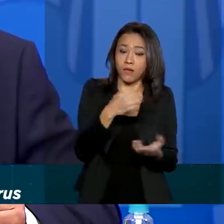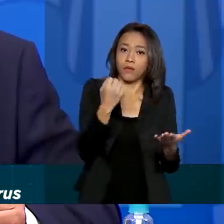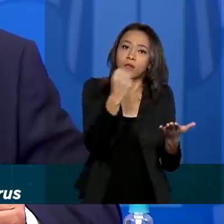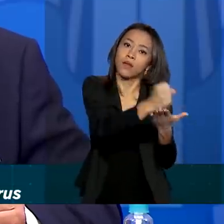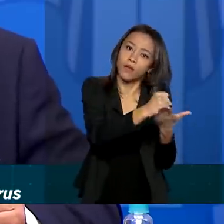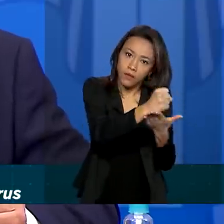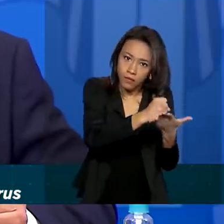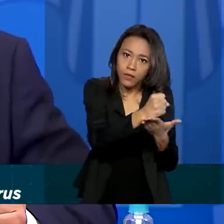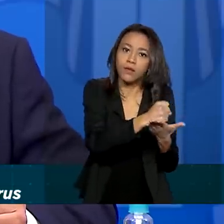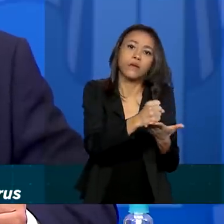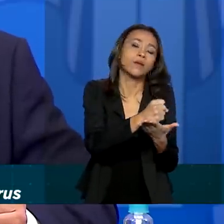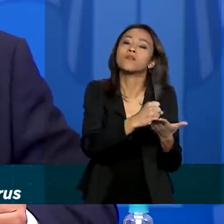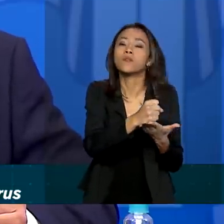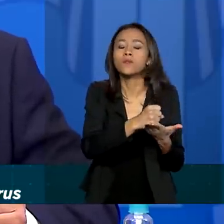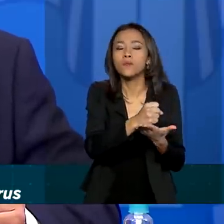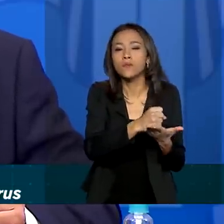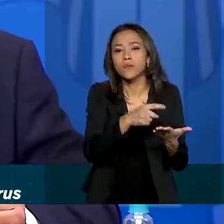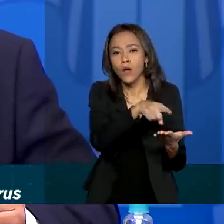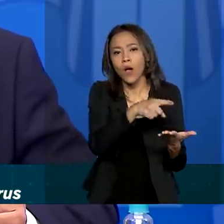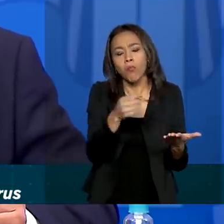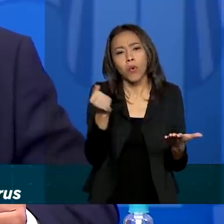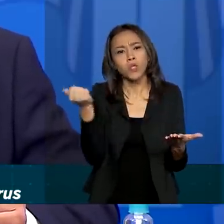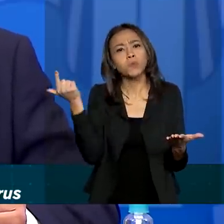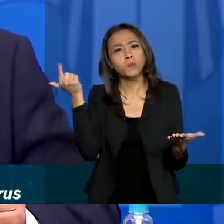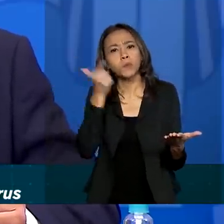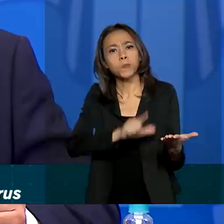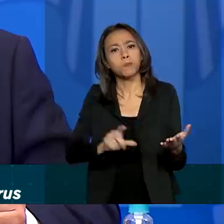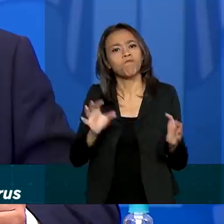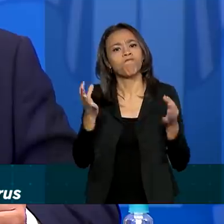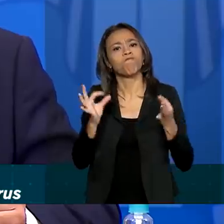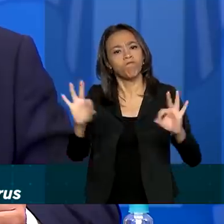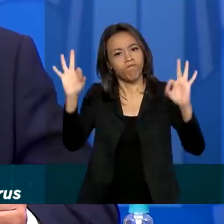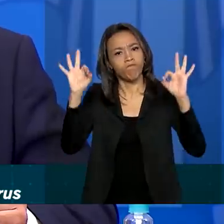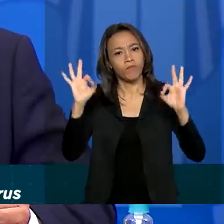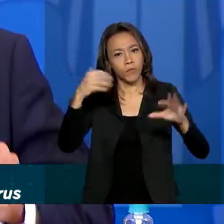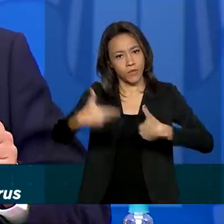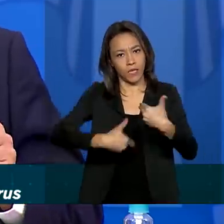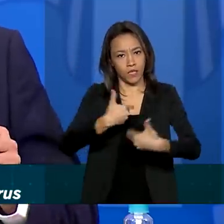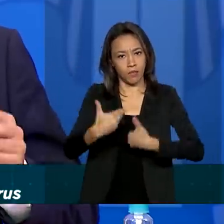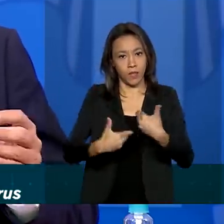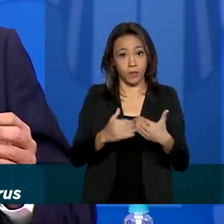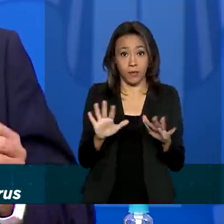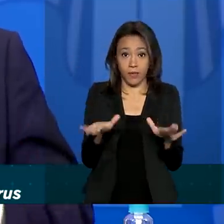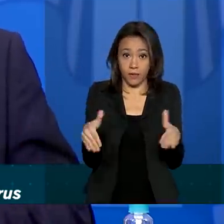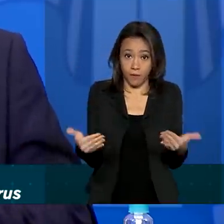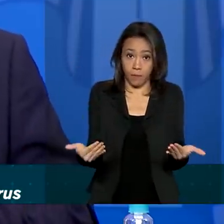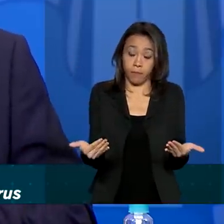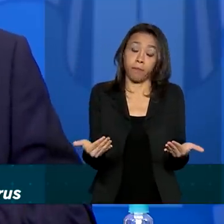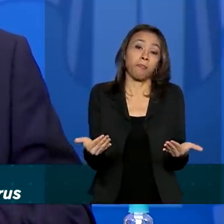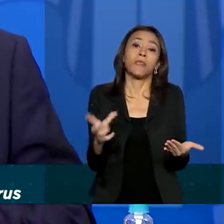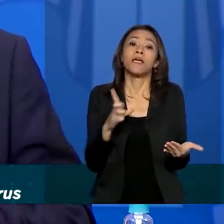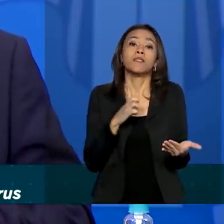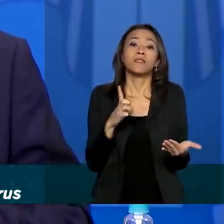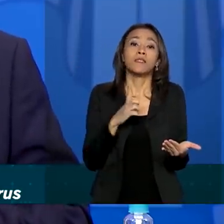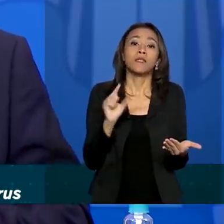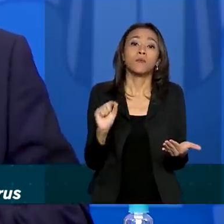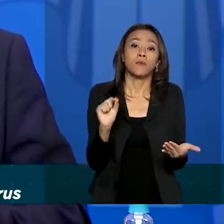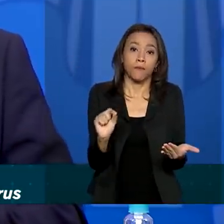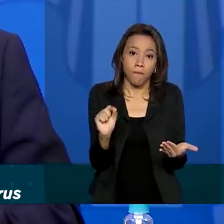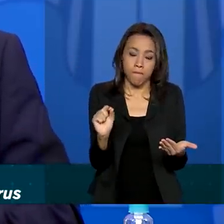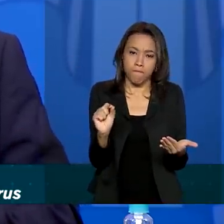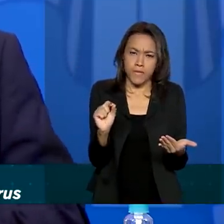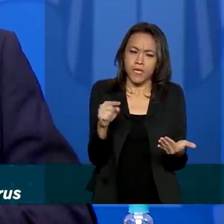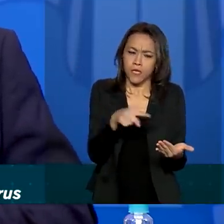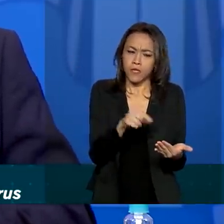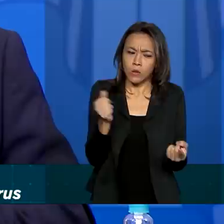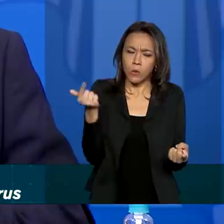que essa molécula derivada desse medicamento funcione para esse tratamento. Então, tendo em vista isso, supondo que isso